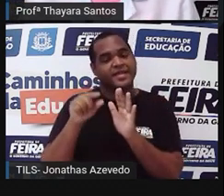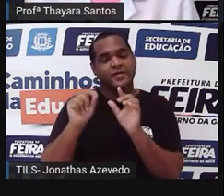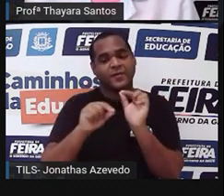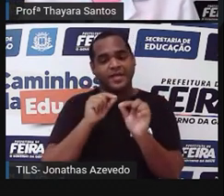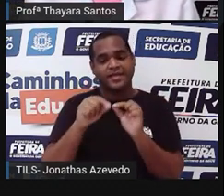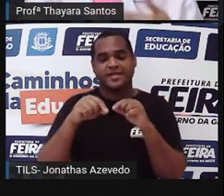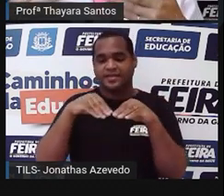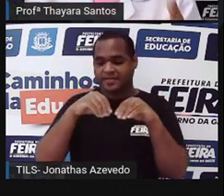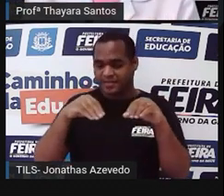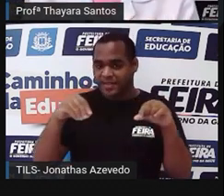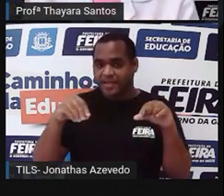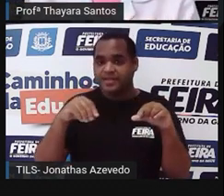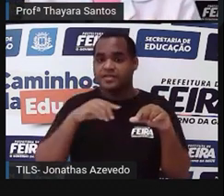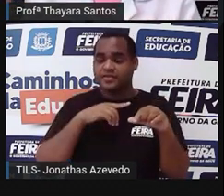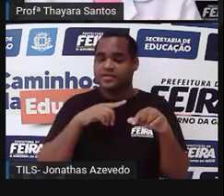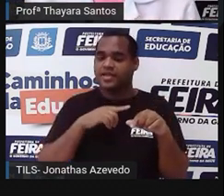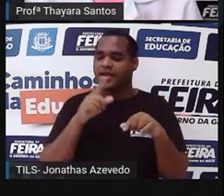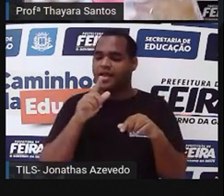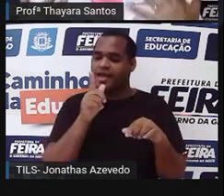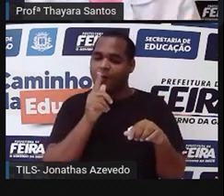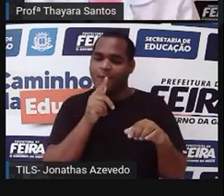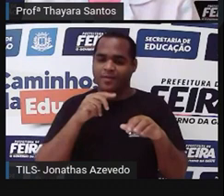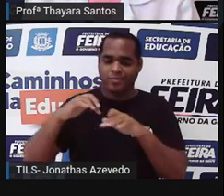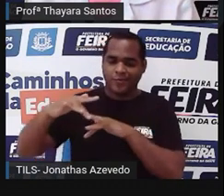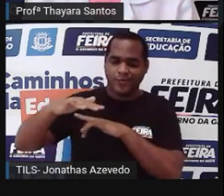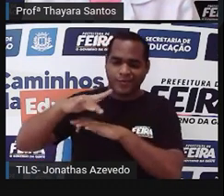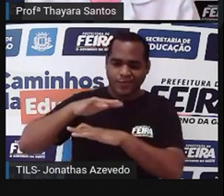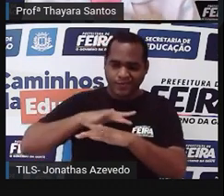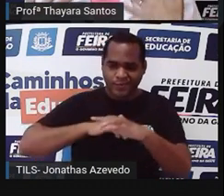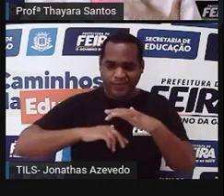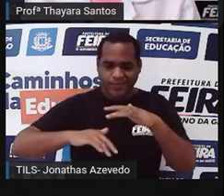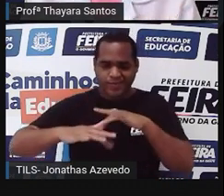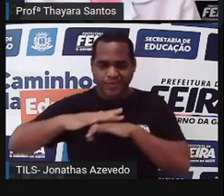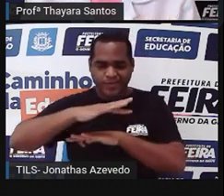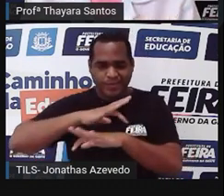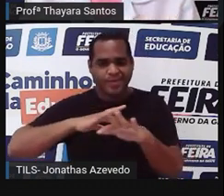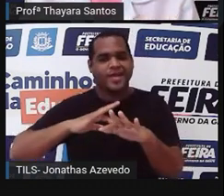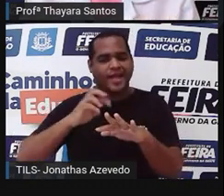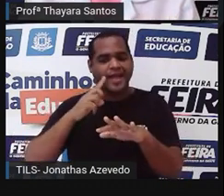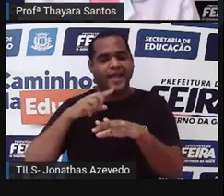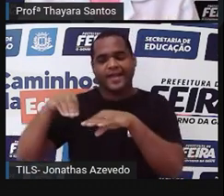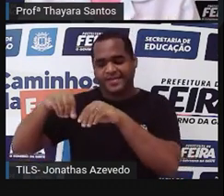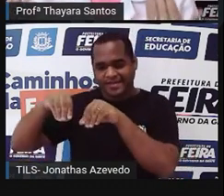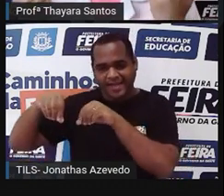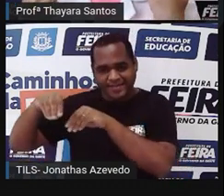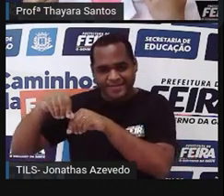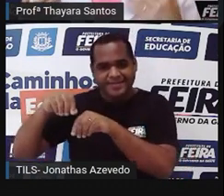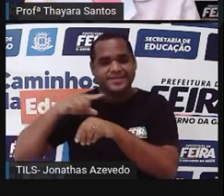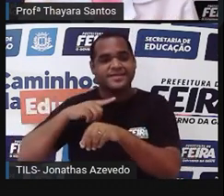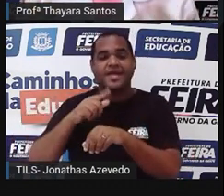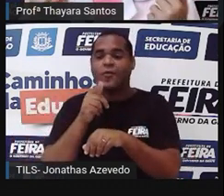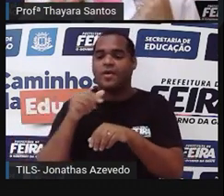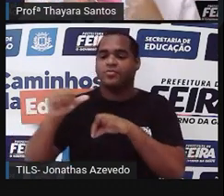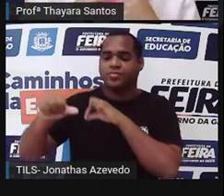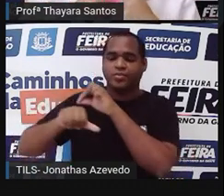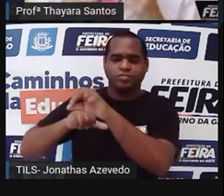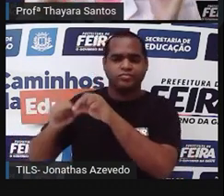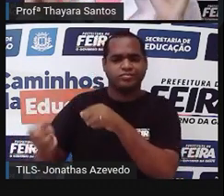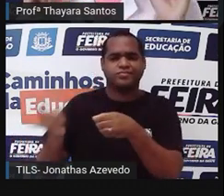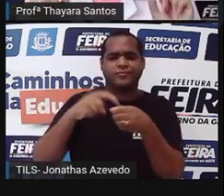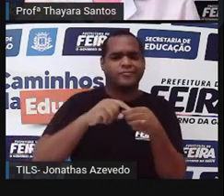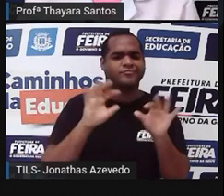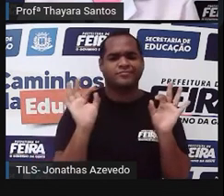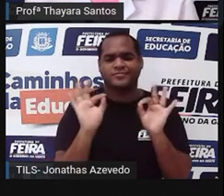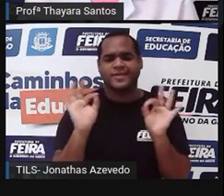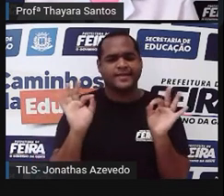terrestre, com o movimento das marés, elas vieram parar no ambiente terrestre, ficaram ali no solo, a maré retornou e ela não voltou.